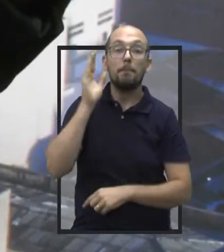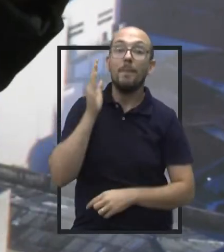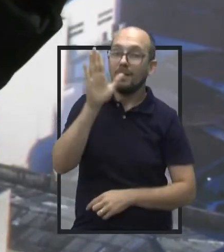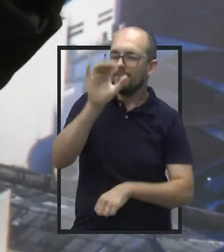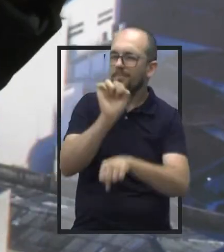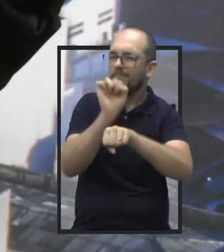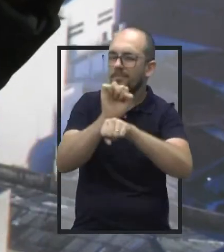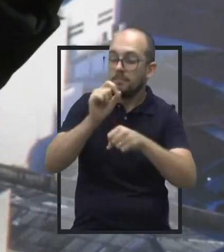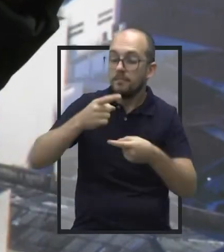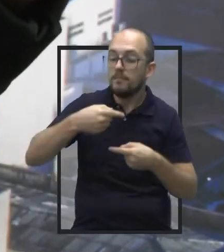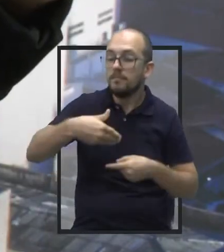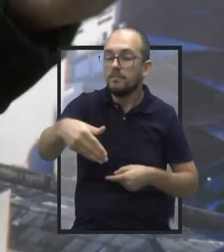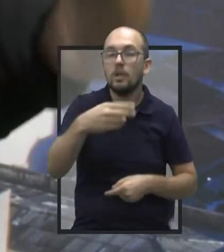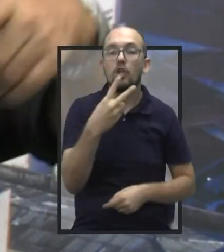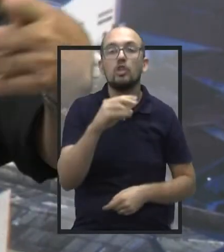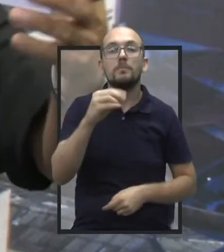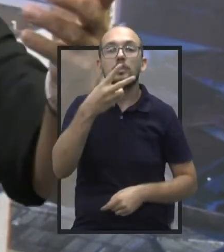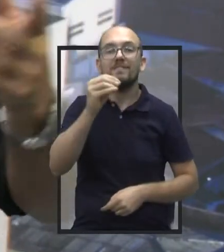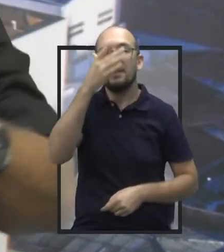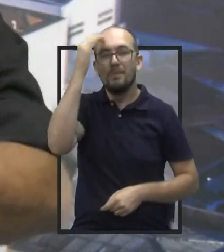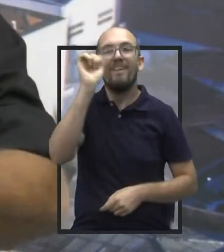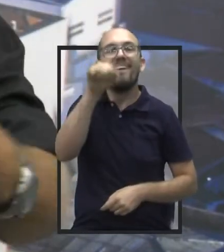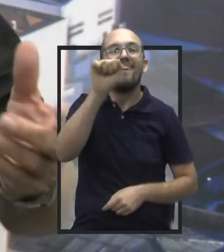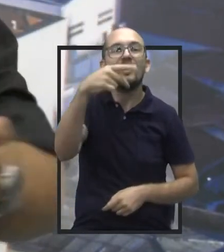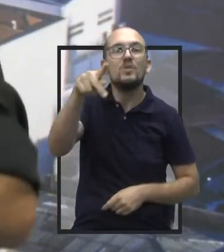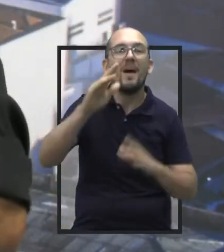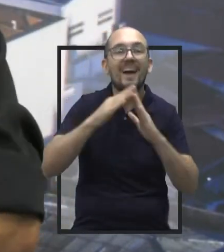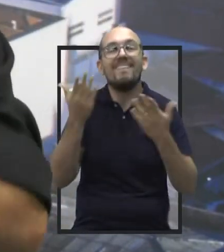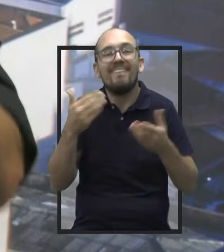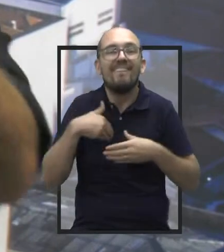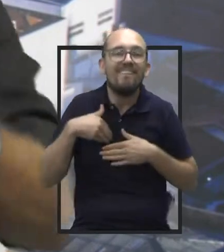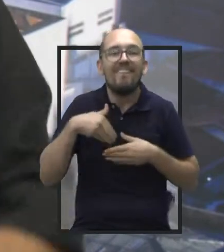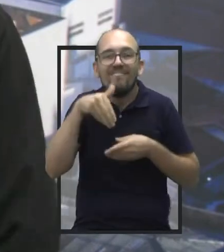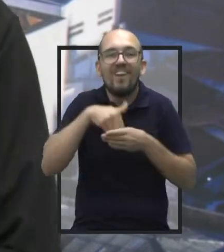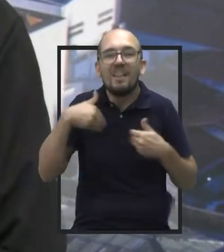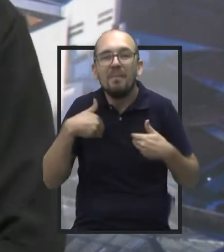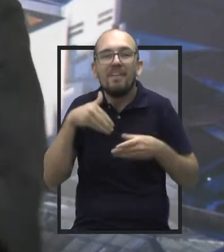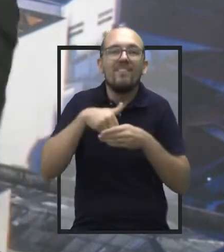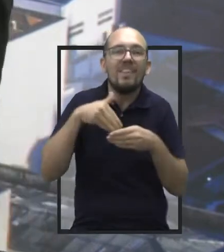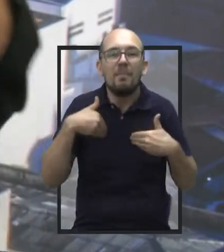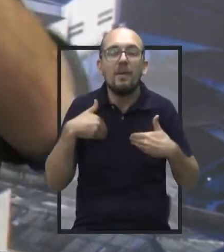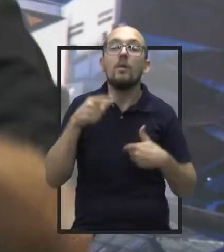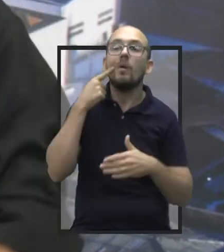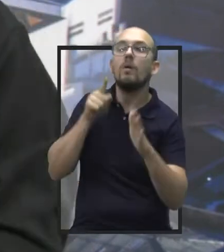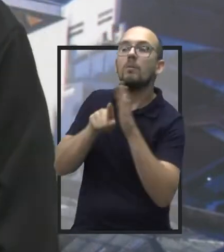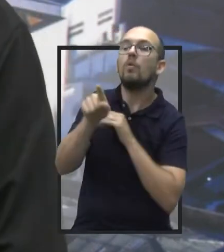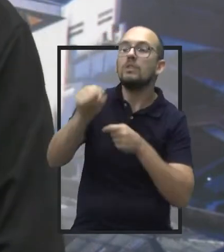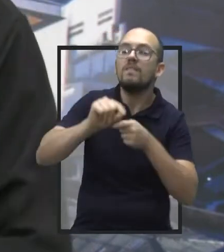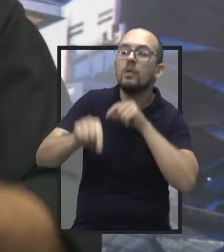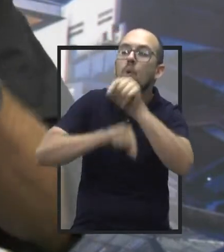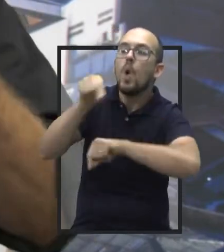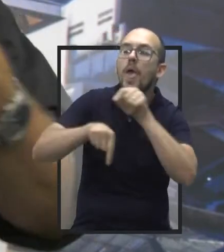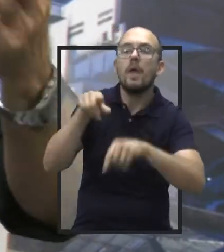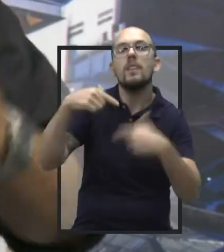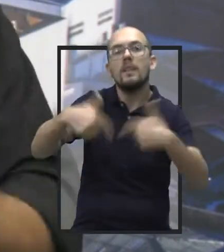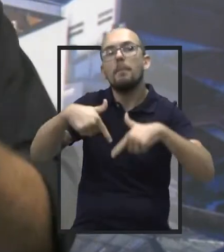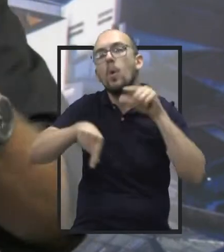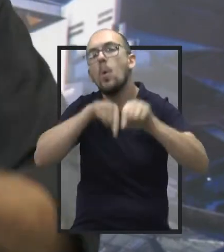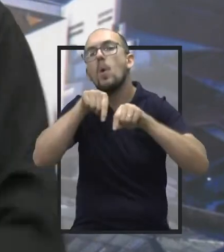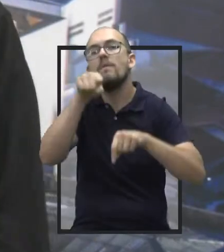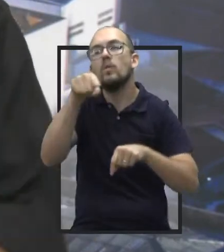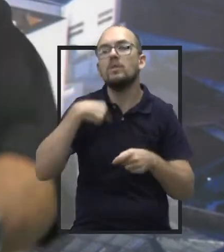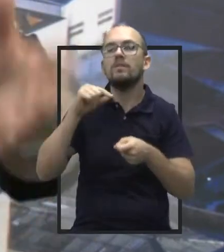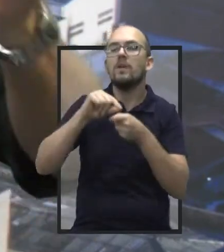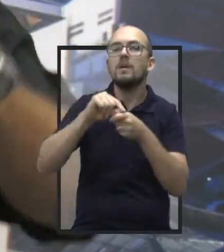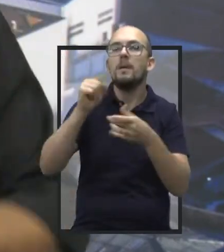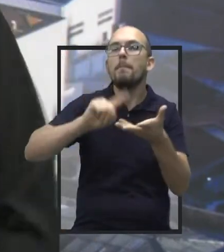porta das casas e fala assim, Ah, então eu sou candidato à reeleição. Tá, você é candidato à reeleição? O que você fez, anjo, para mim? Para o meu povo, para